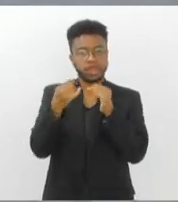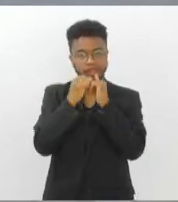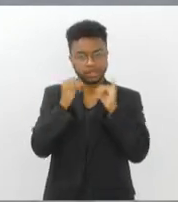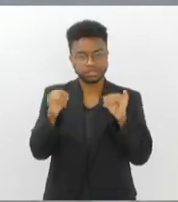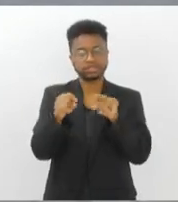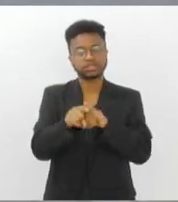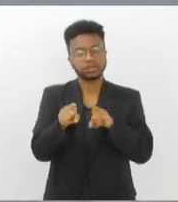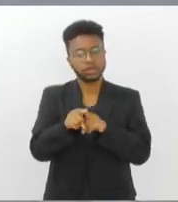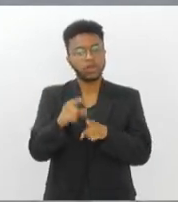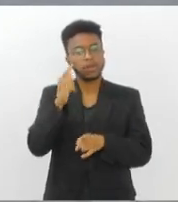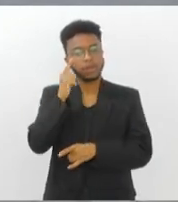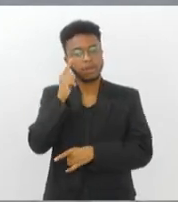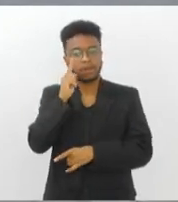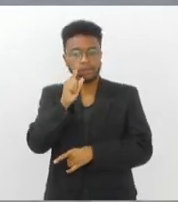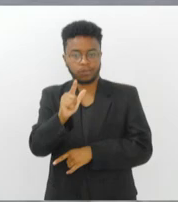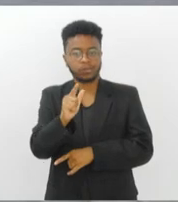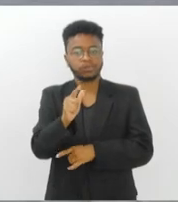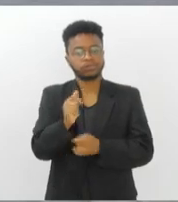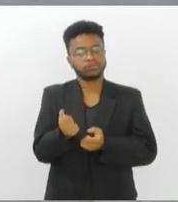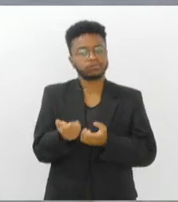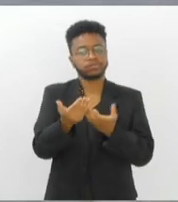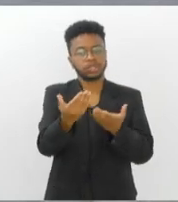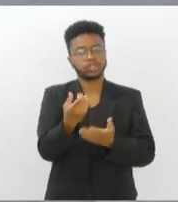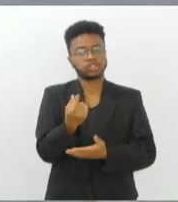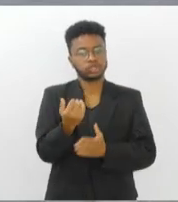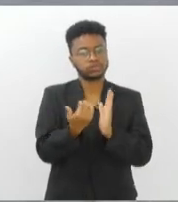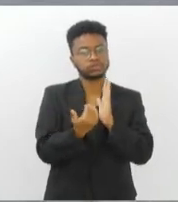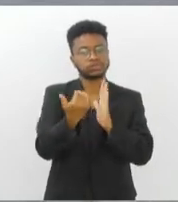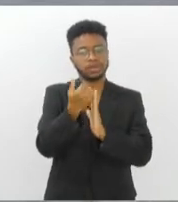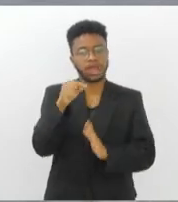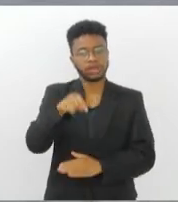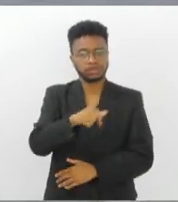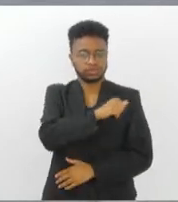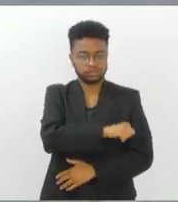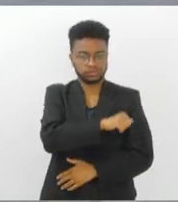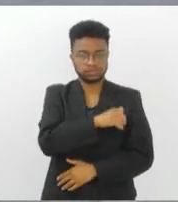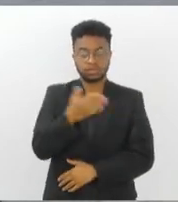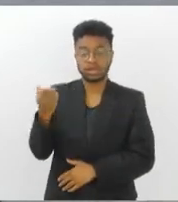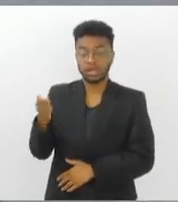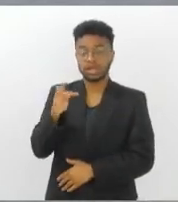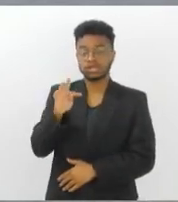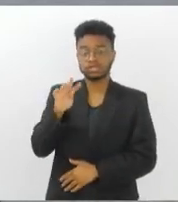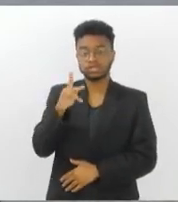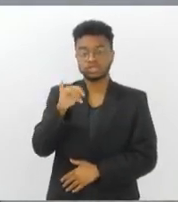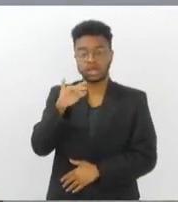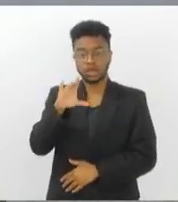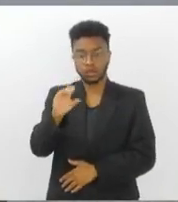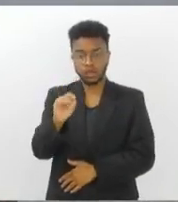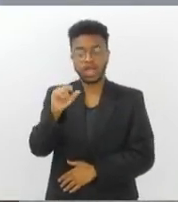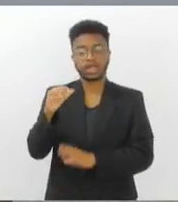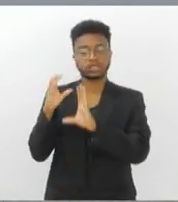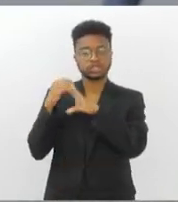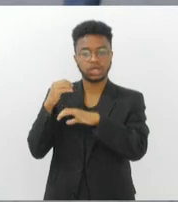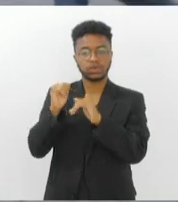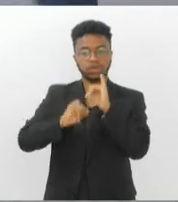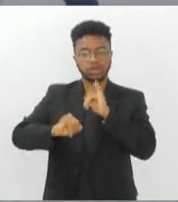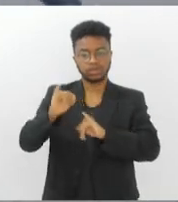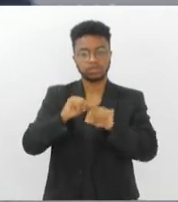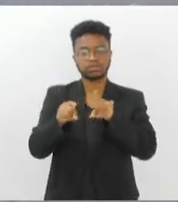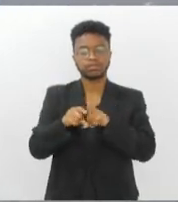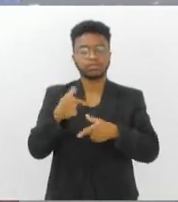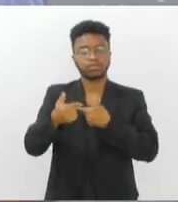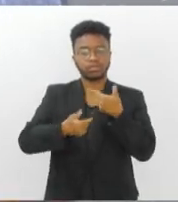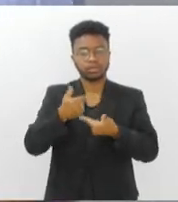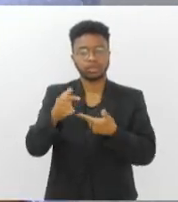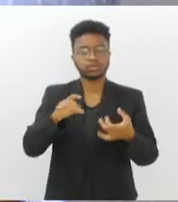pode render bastante aqui para o Estado do Rio de Janeiro. Tiago Valejo, que é engenheiro químico, trabalha na Firjan,